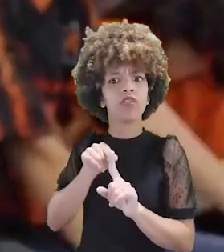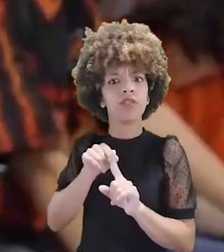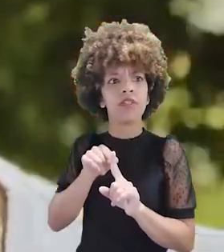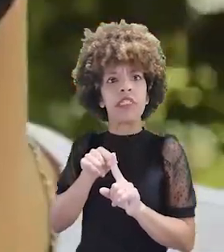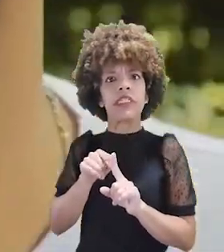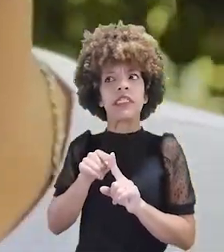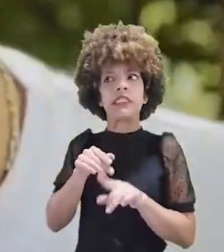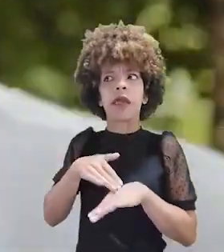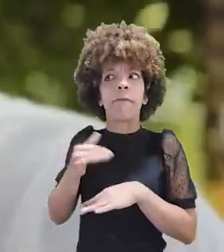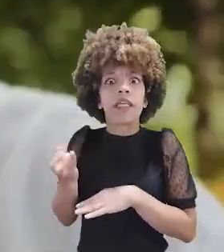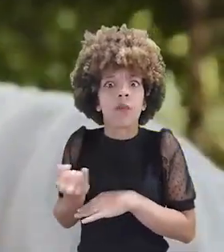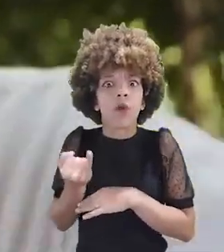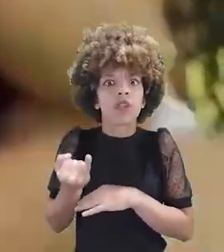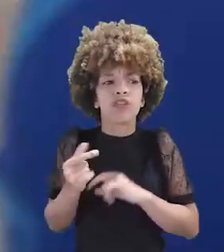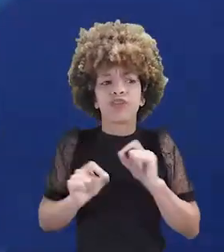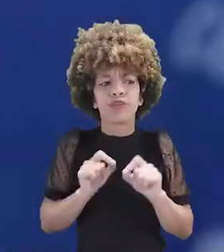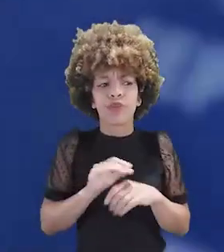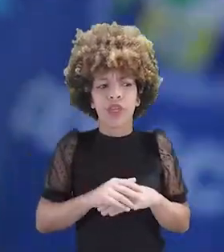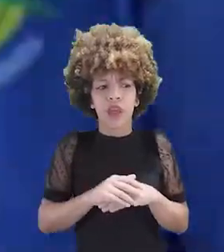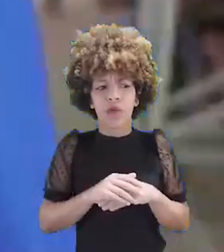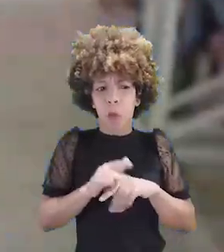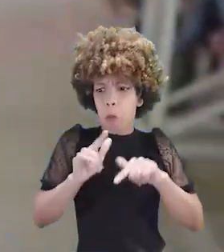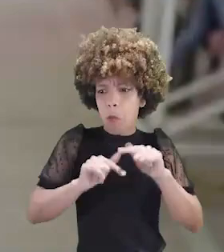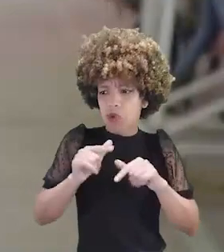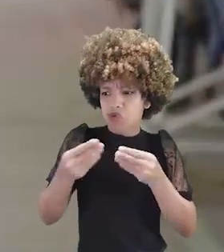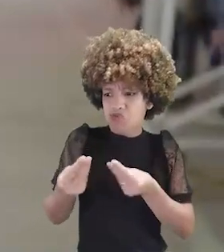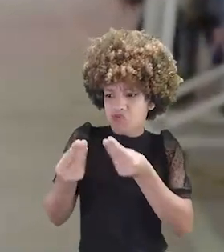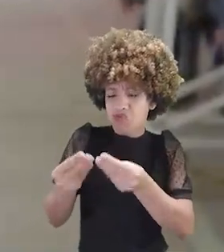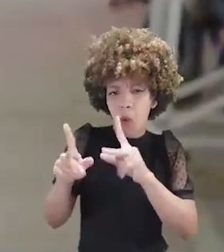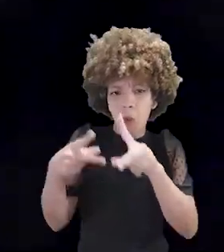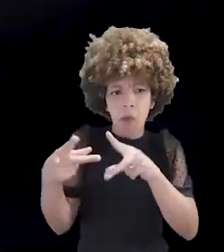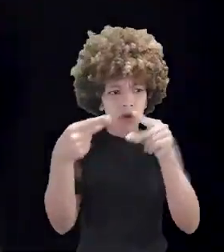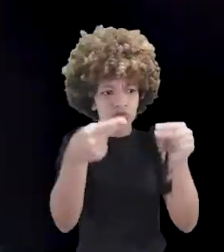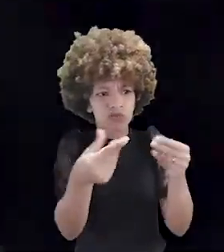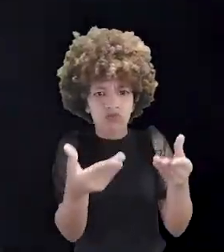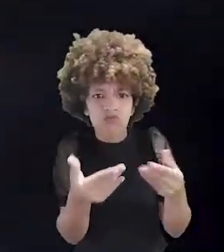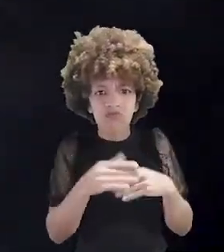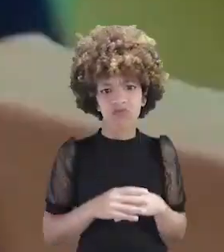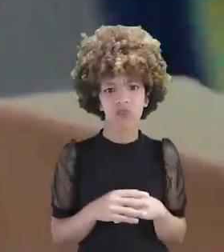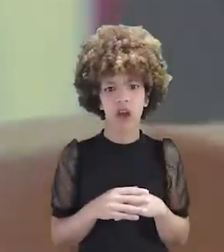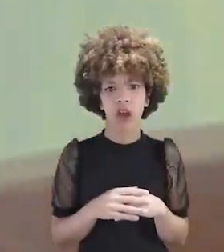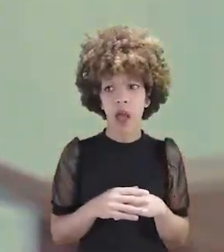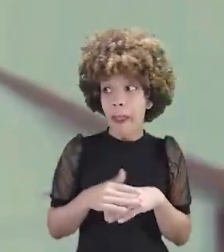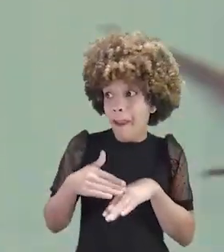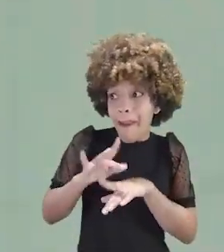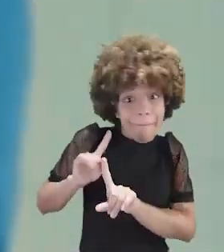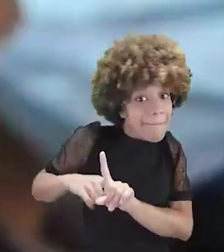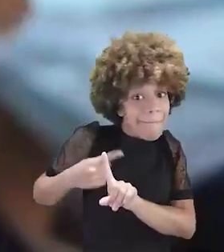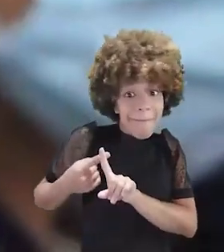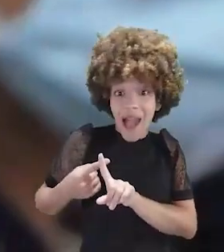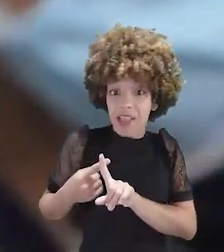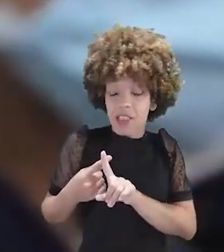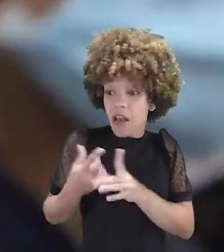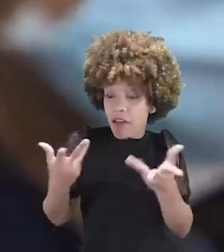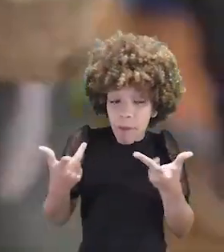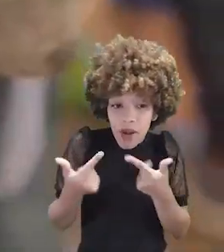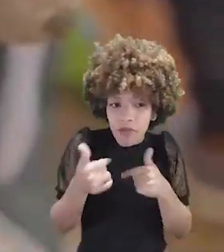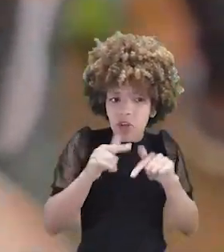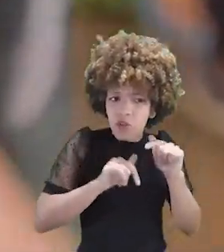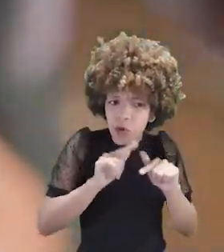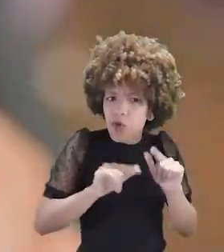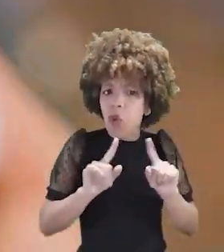que é muito mais do que você está entregando um presente, uma linha presenteável, que é